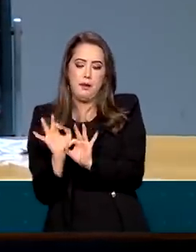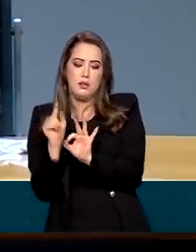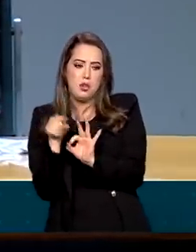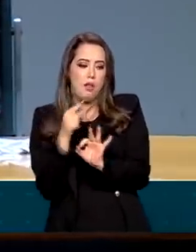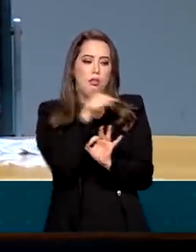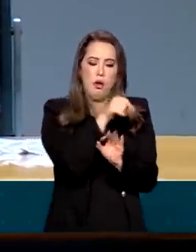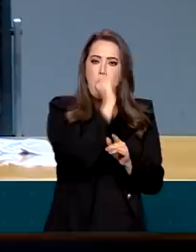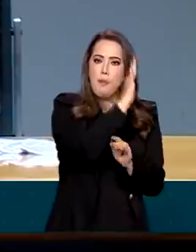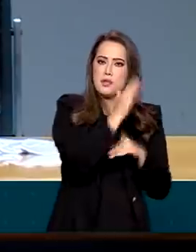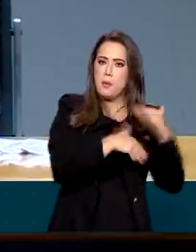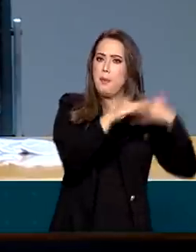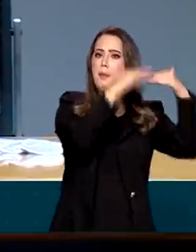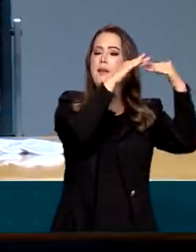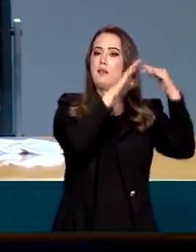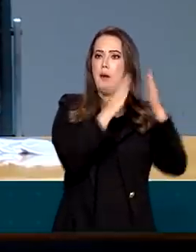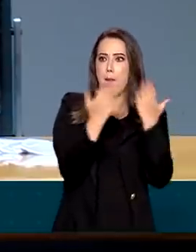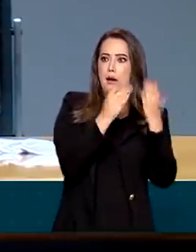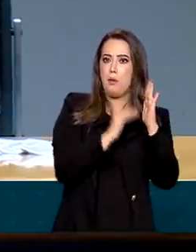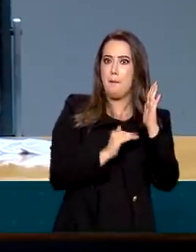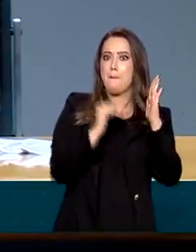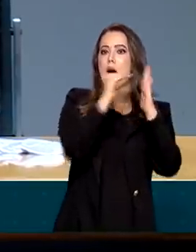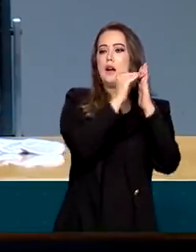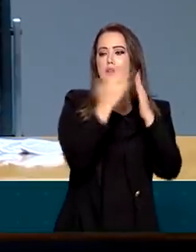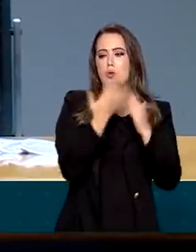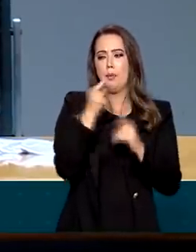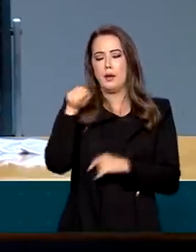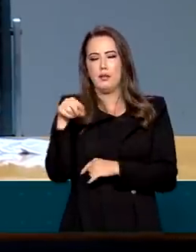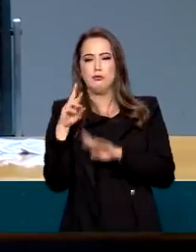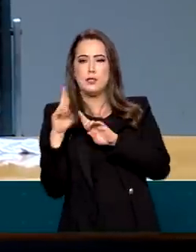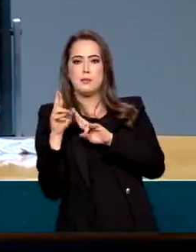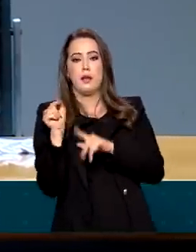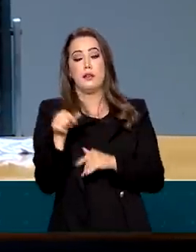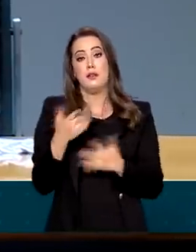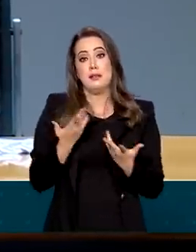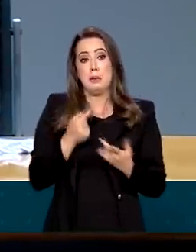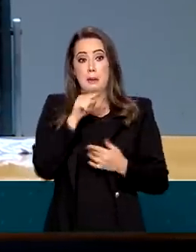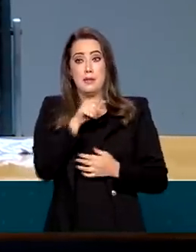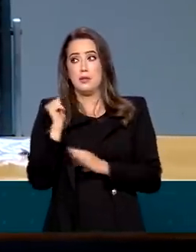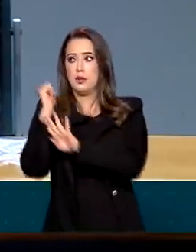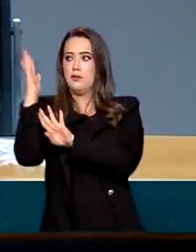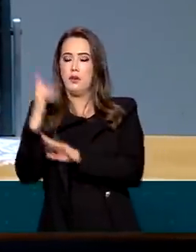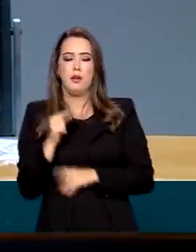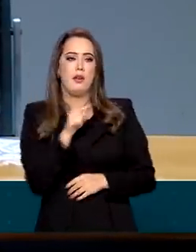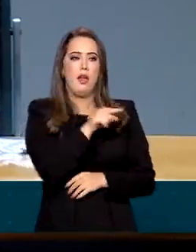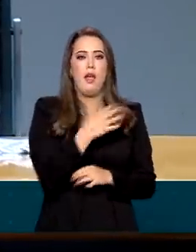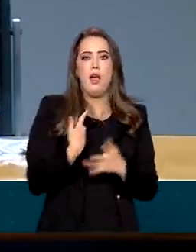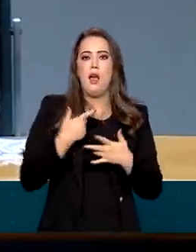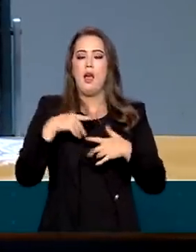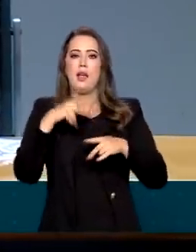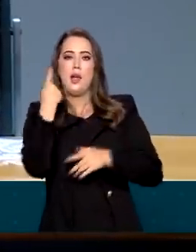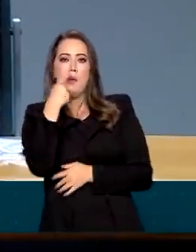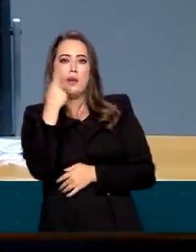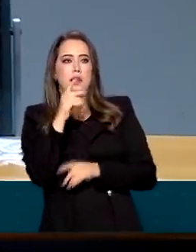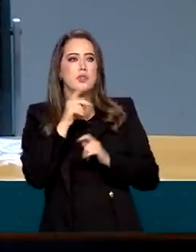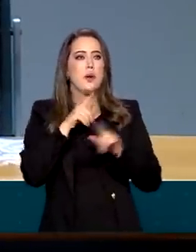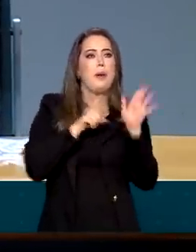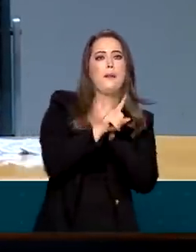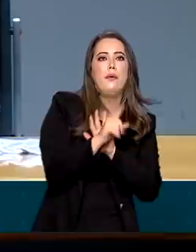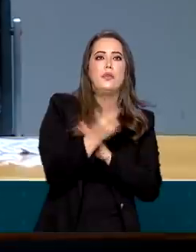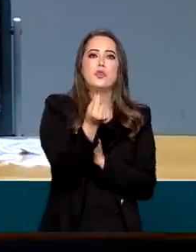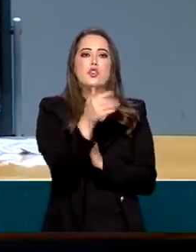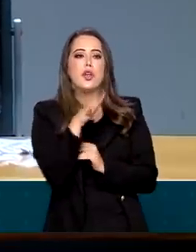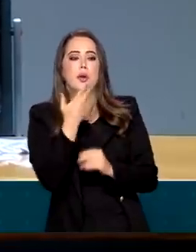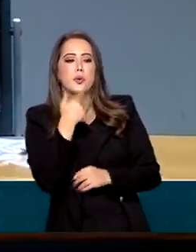Mas, enquanto eu estou fazendo isso lá fora, naturalmente a política começa a sacudir. E o dinheiro dos mais frágeis? Nós estamos sem imposto de renda.